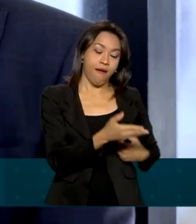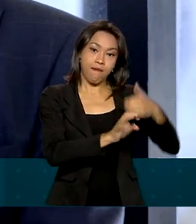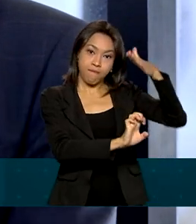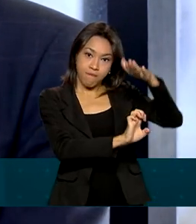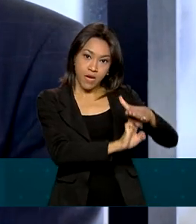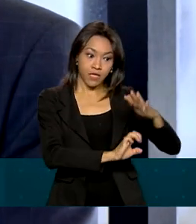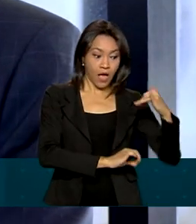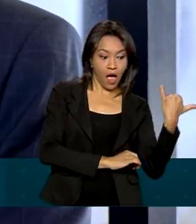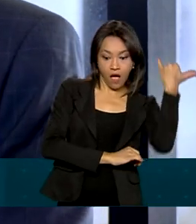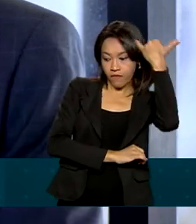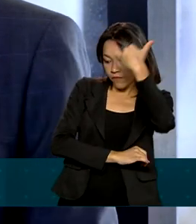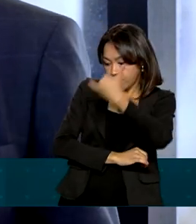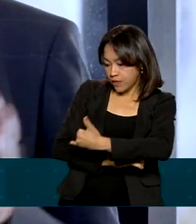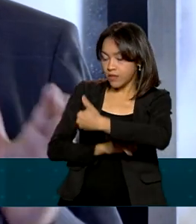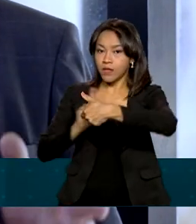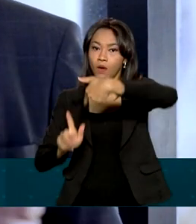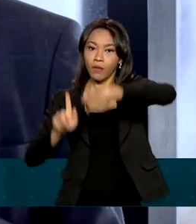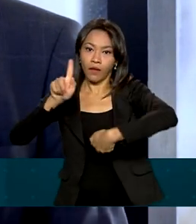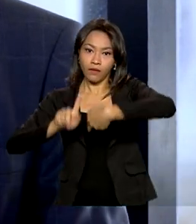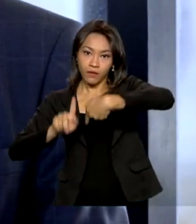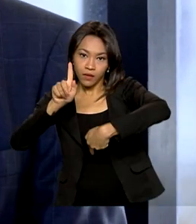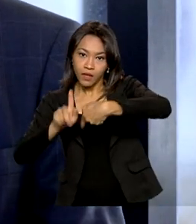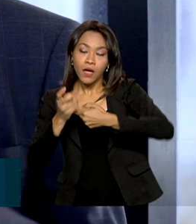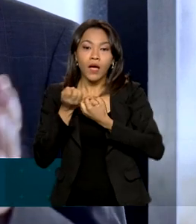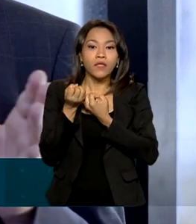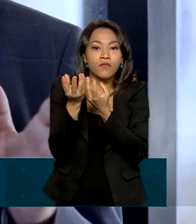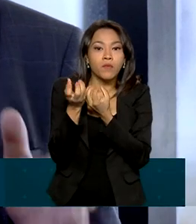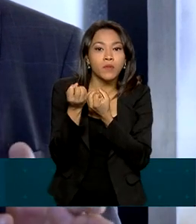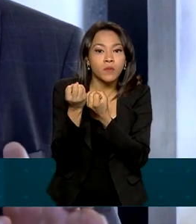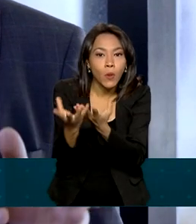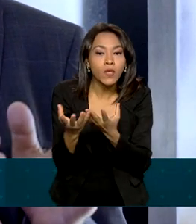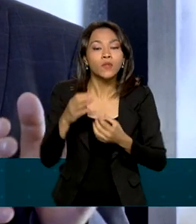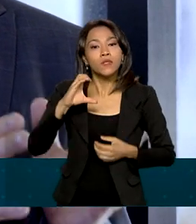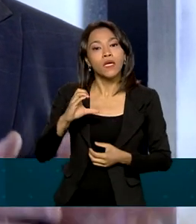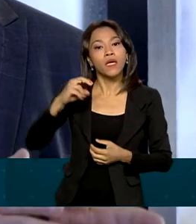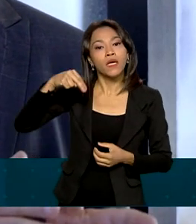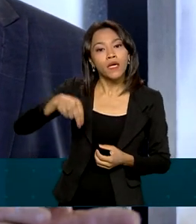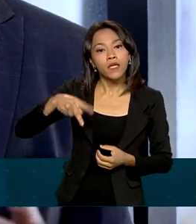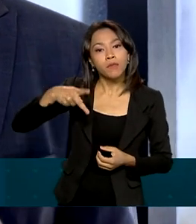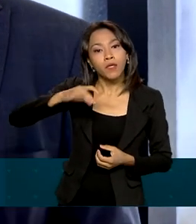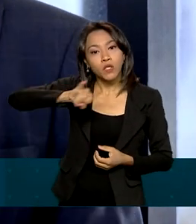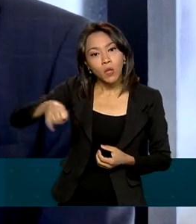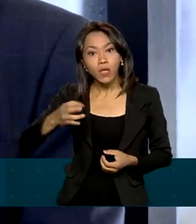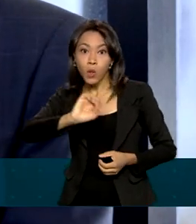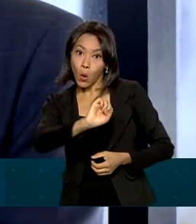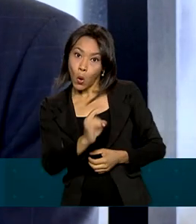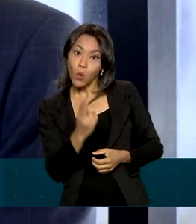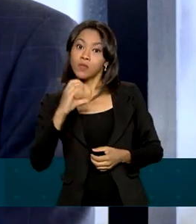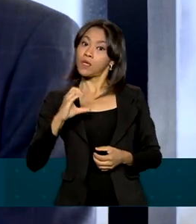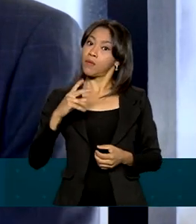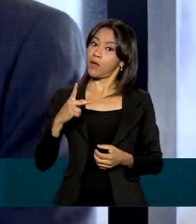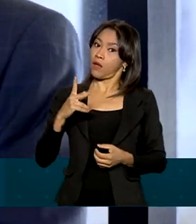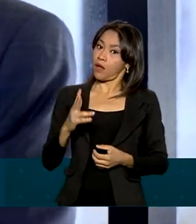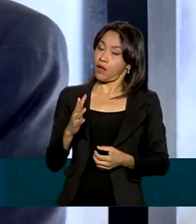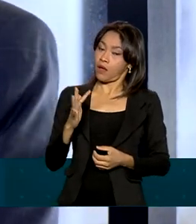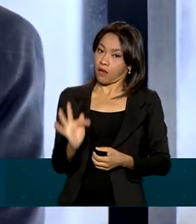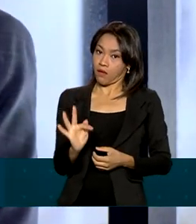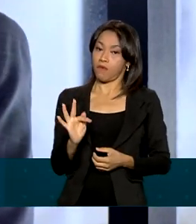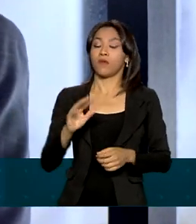diretamente ao DETRAN, os dados e informações de CNPJ ou CPF e da nota fiscal,